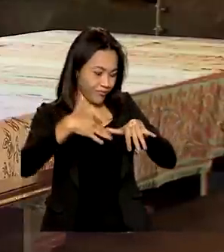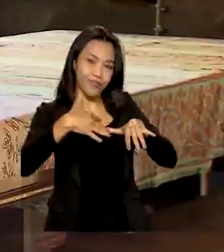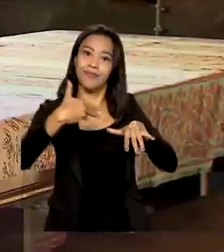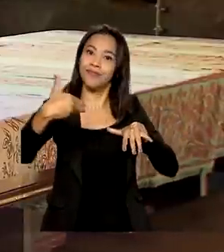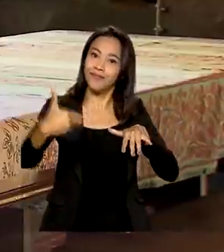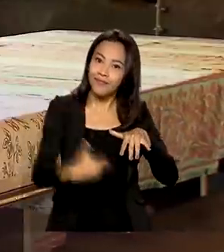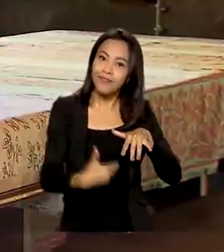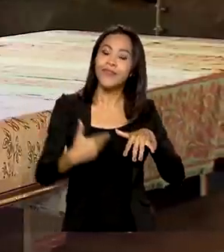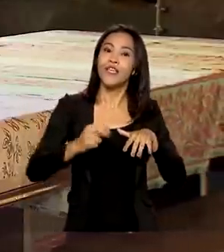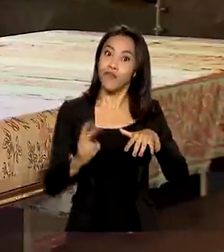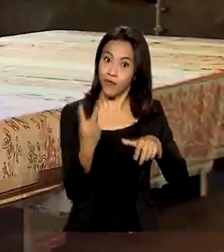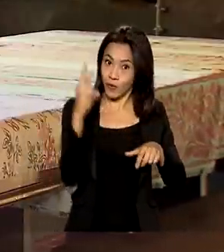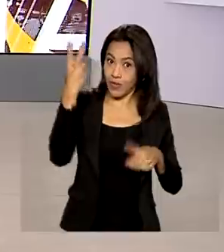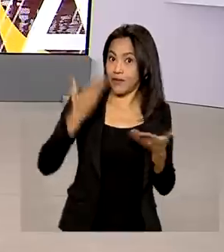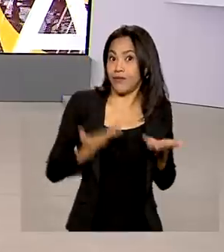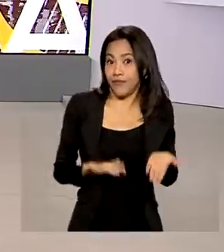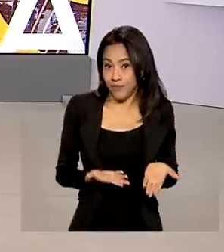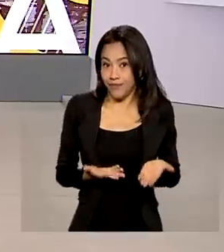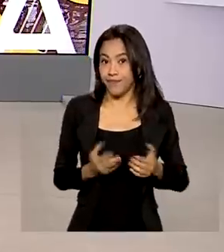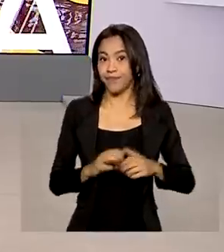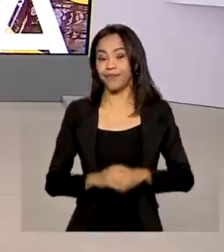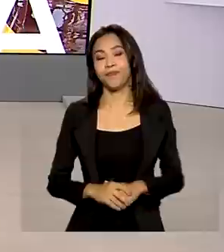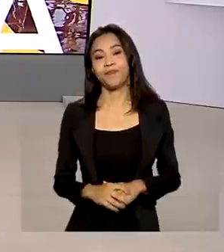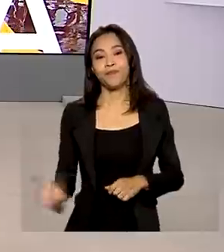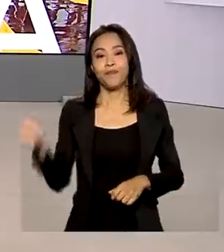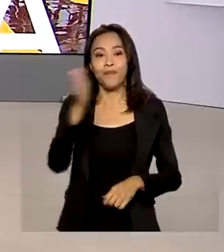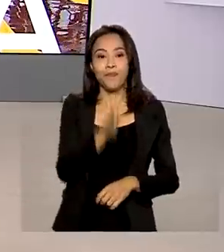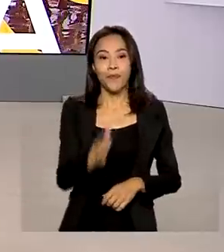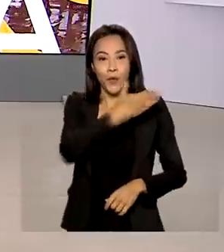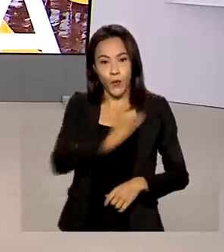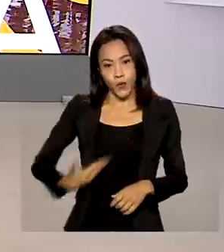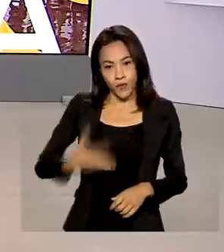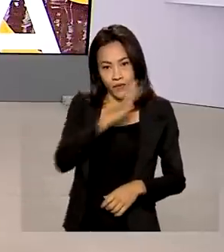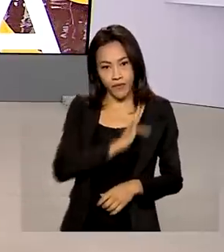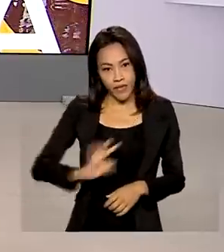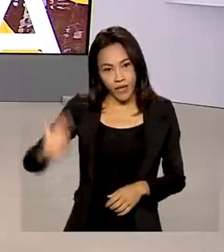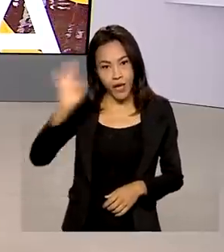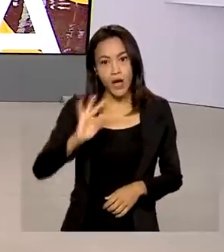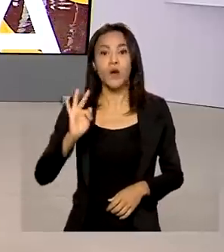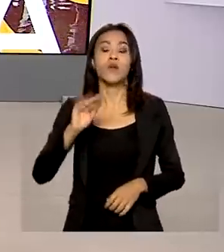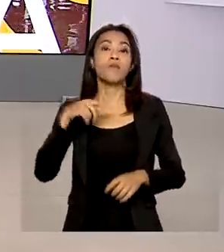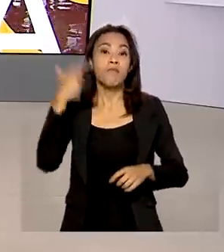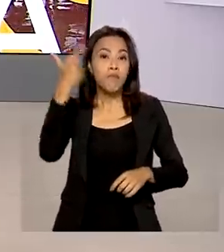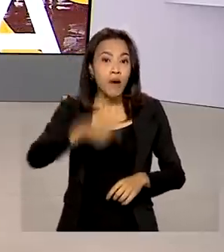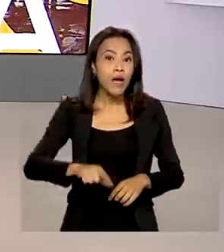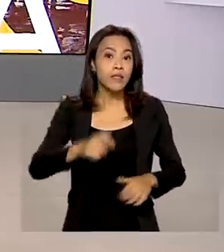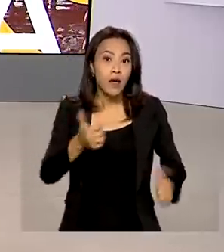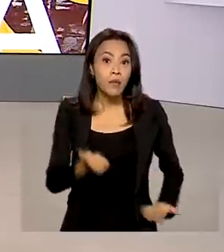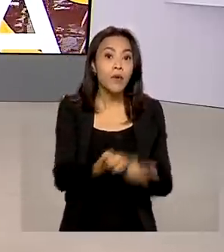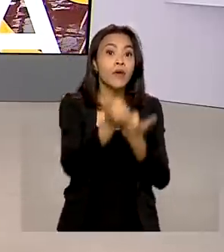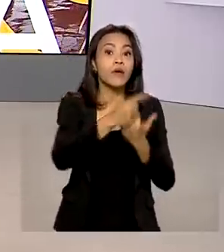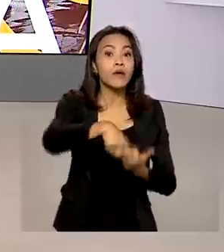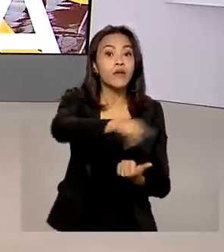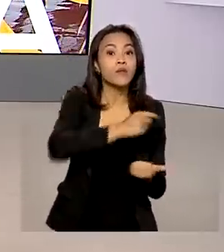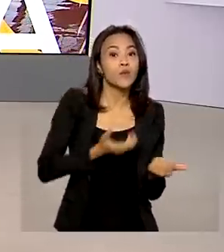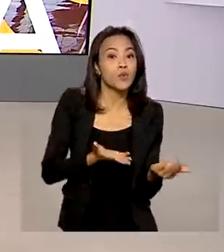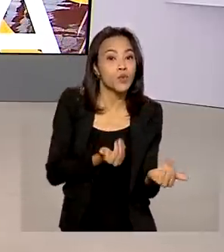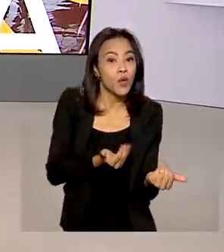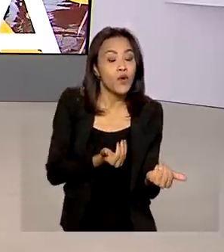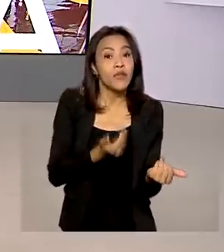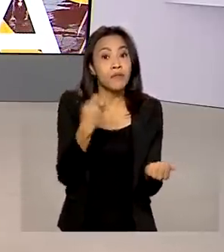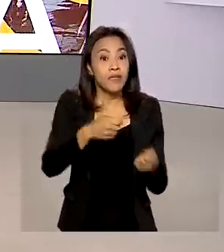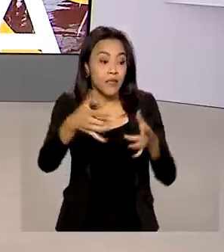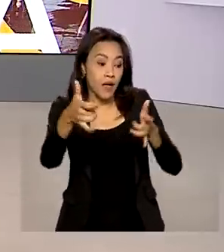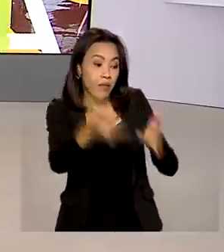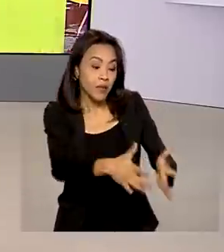mais valorização. O governo federal vem reforçando as medidas de proteção a jovens que precisam deixar os abrigos